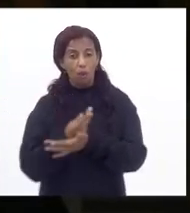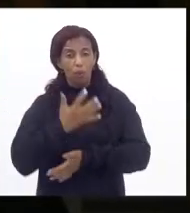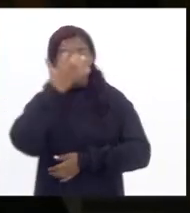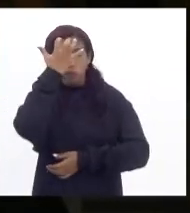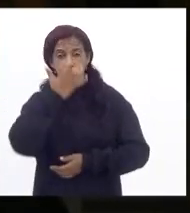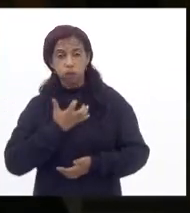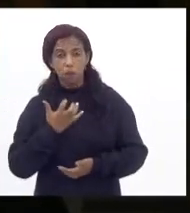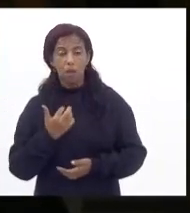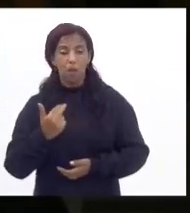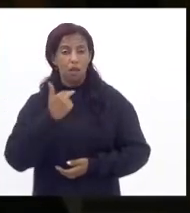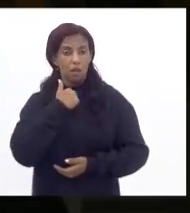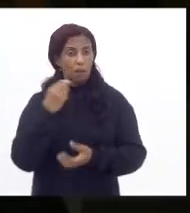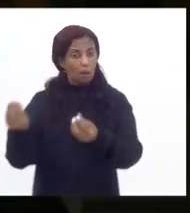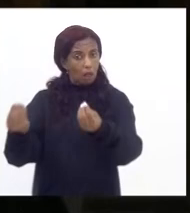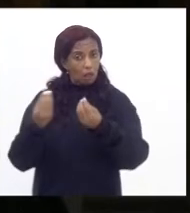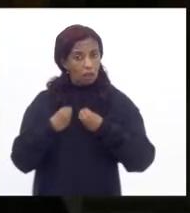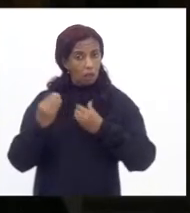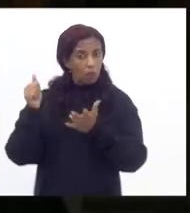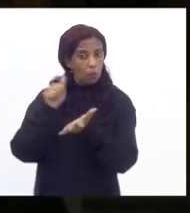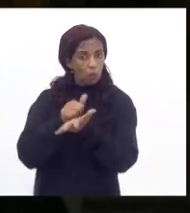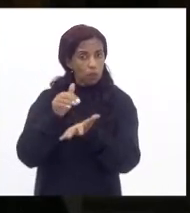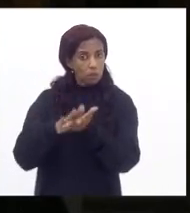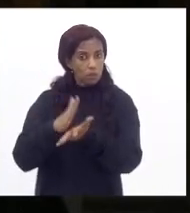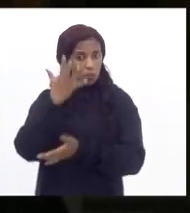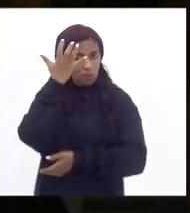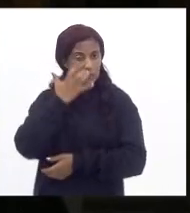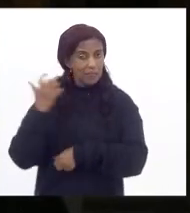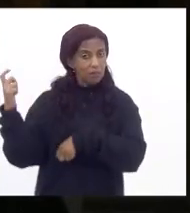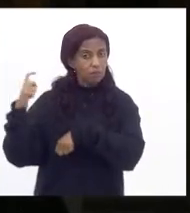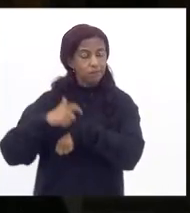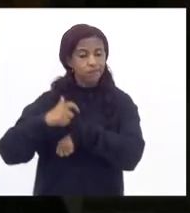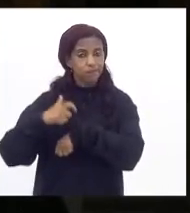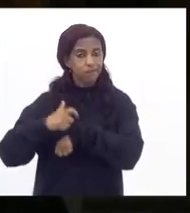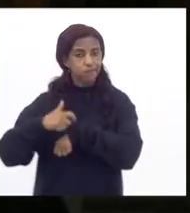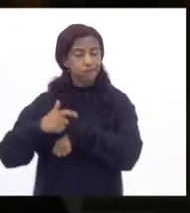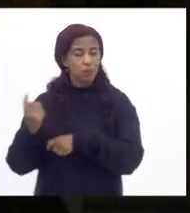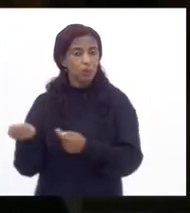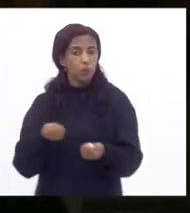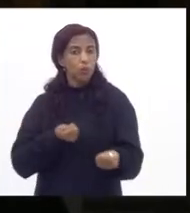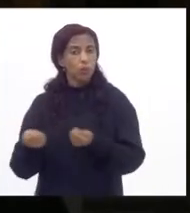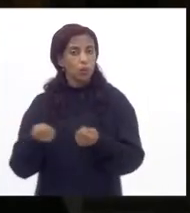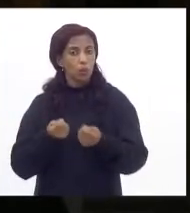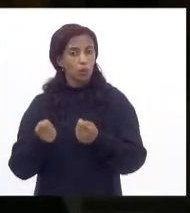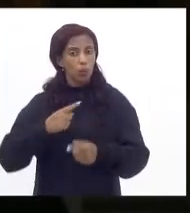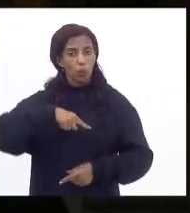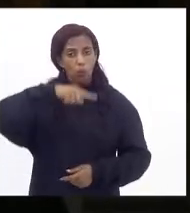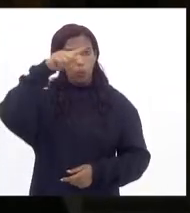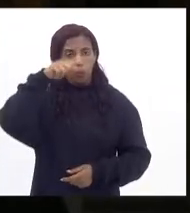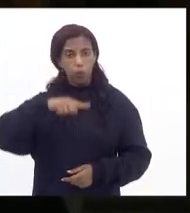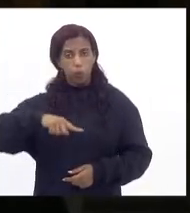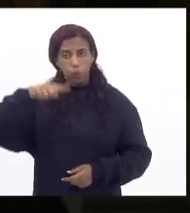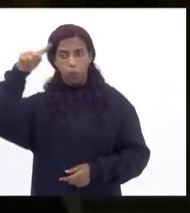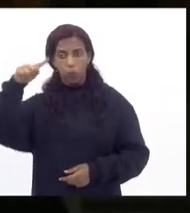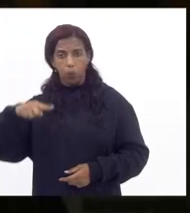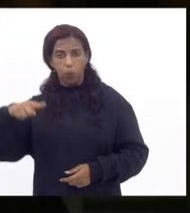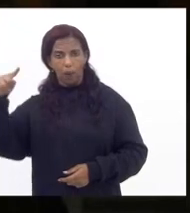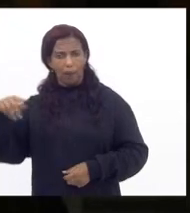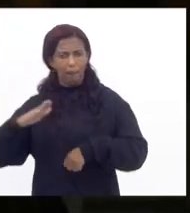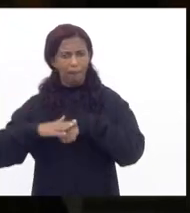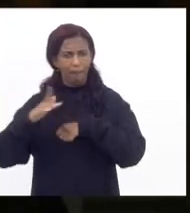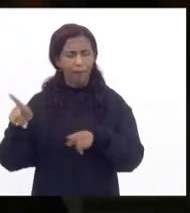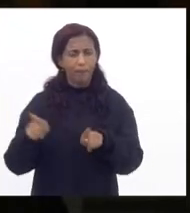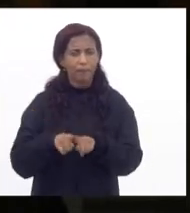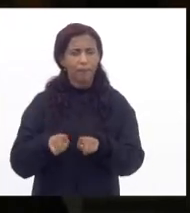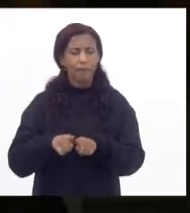que pode nos trazer problemas imediatos no controle das curvas de contágio e mais que isso